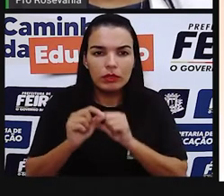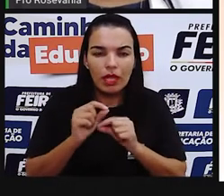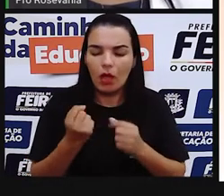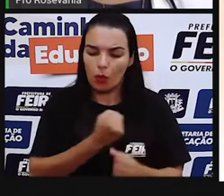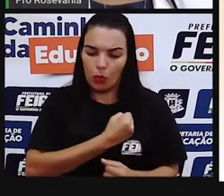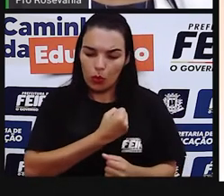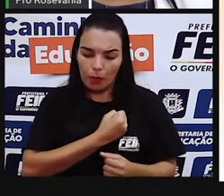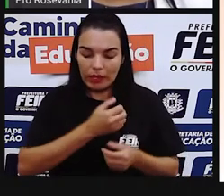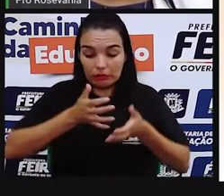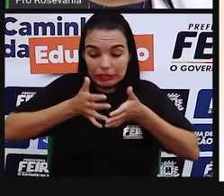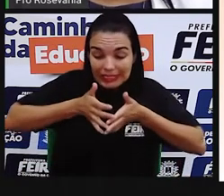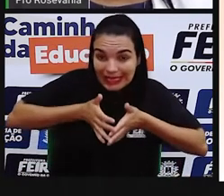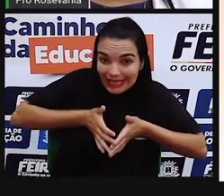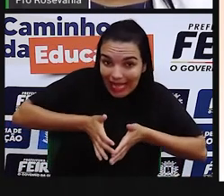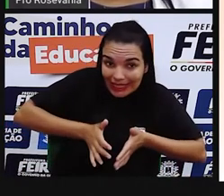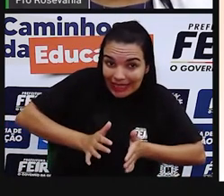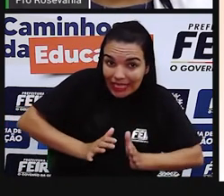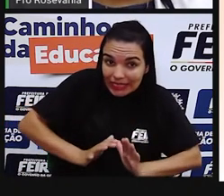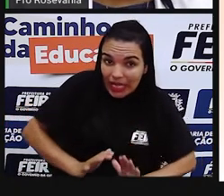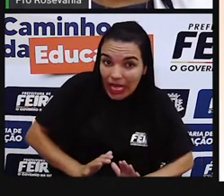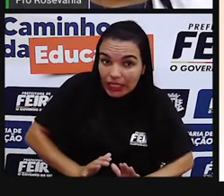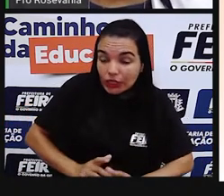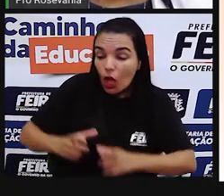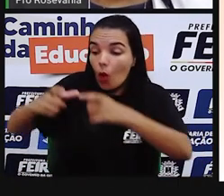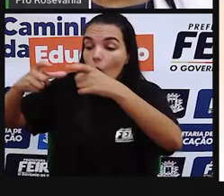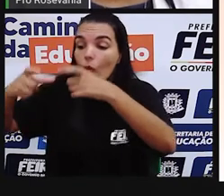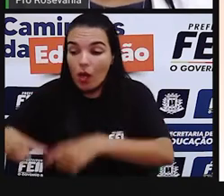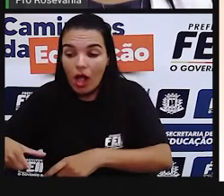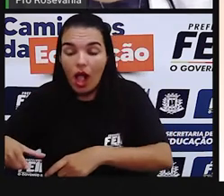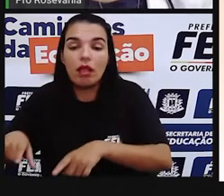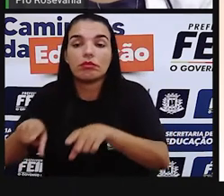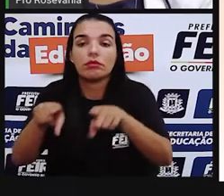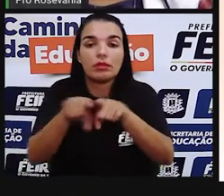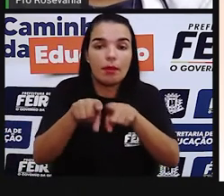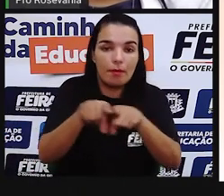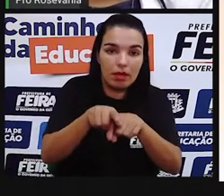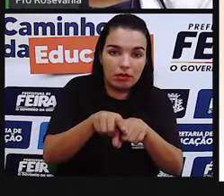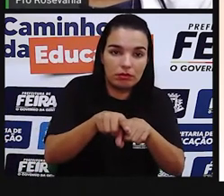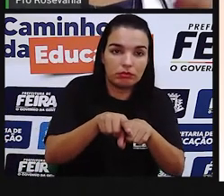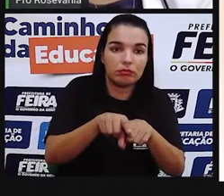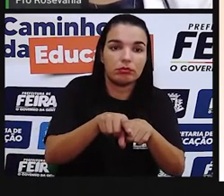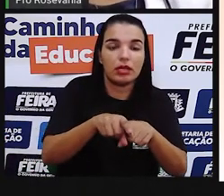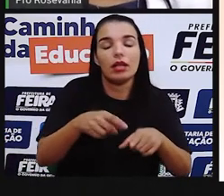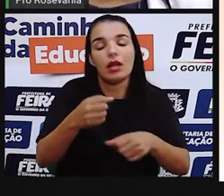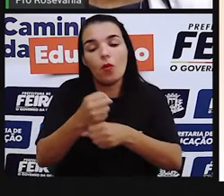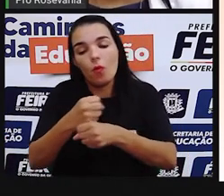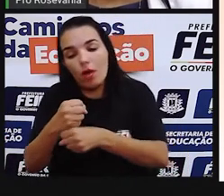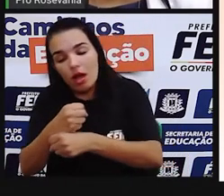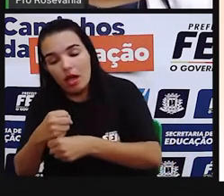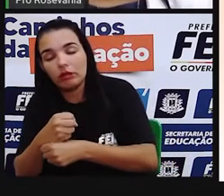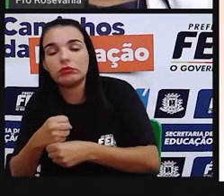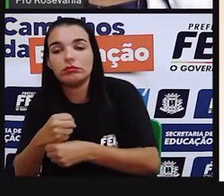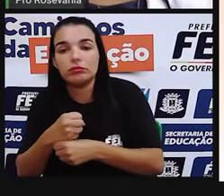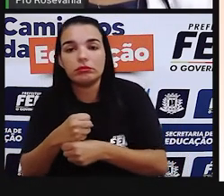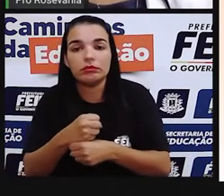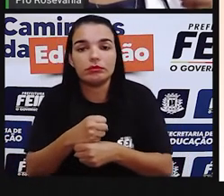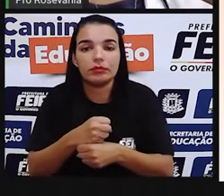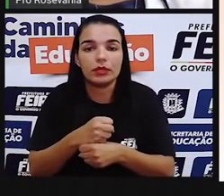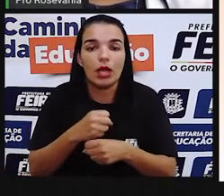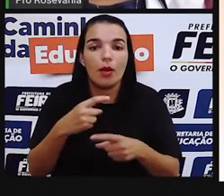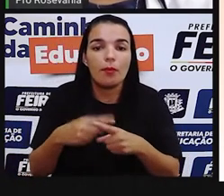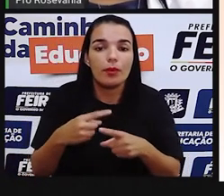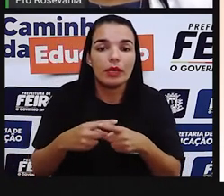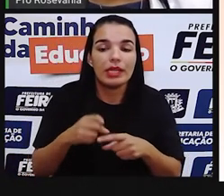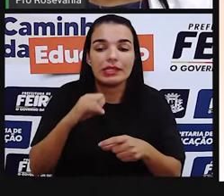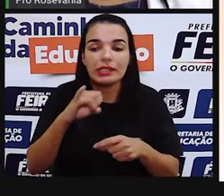matalidade, que é uma taxa que fala sobre o número de pessoas que nasceu em um determinado ano para um determinado espaço. Porque quando